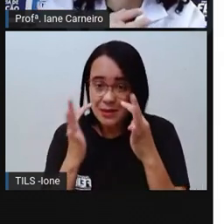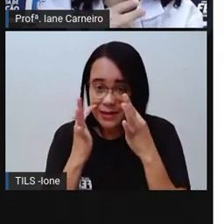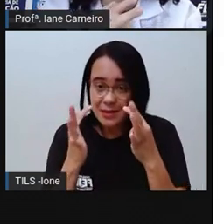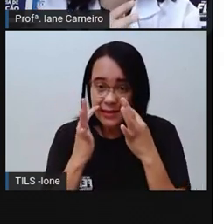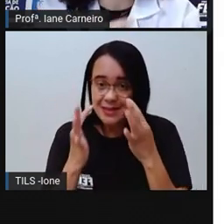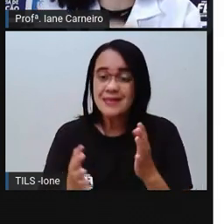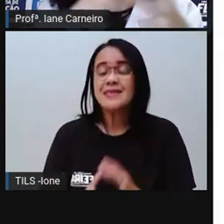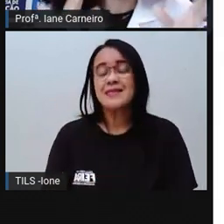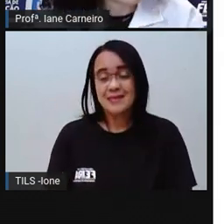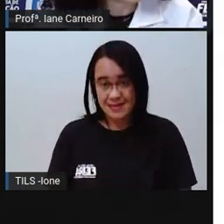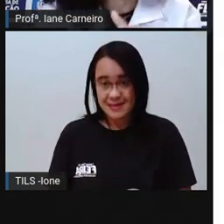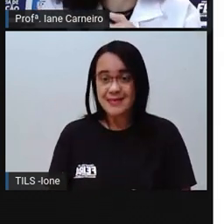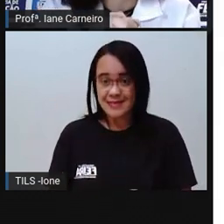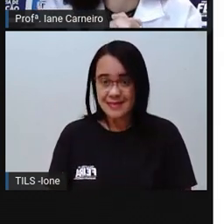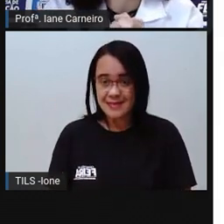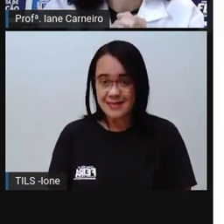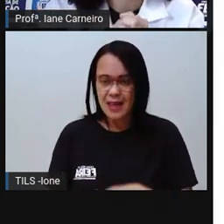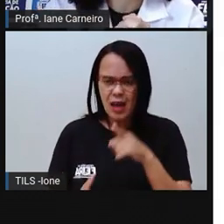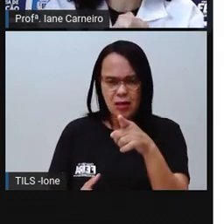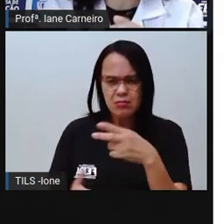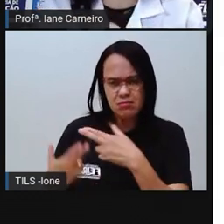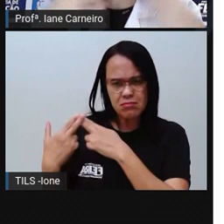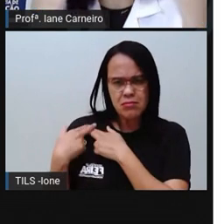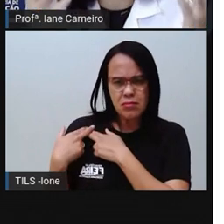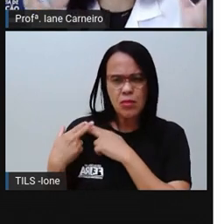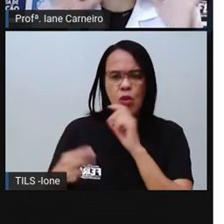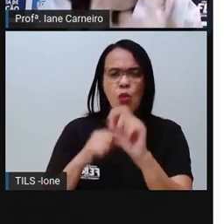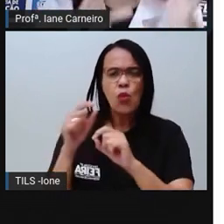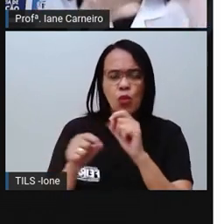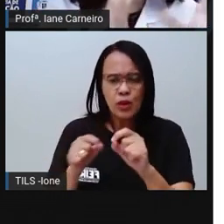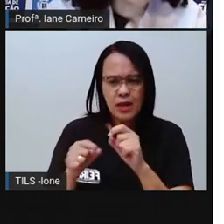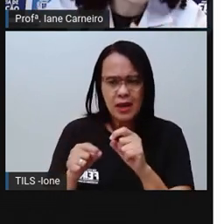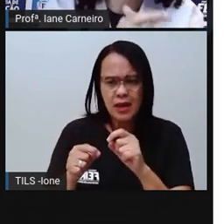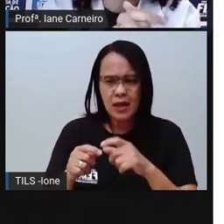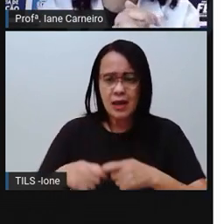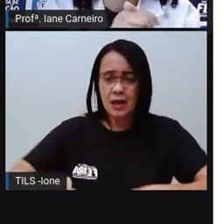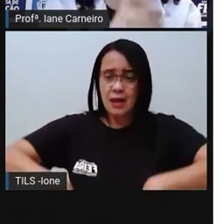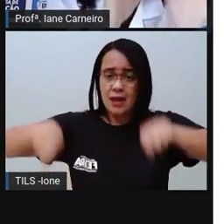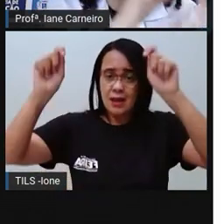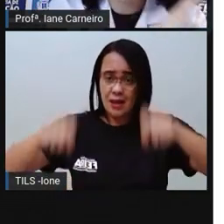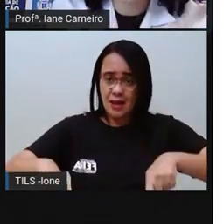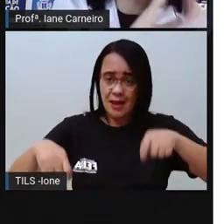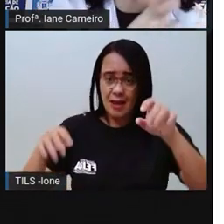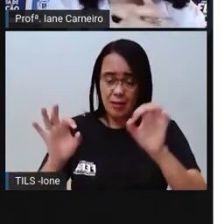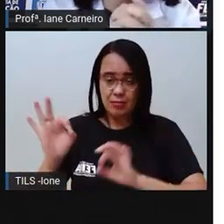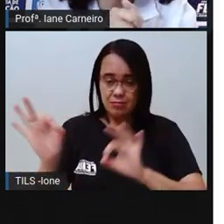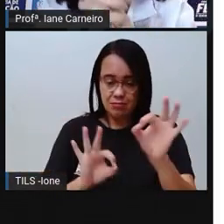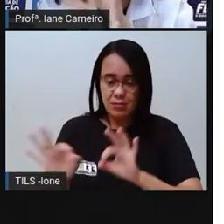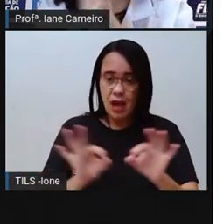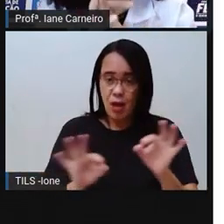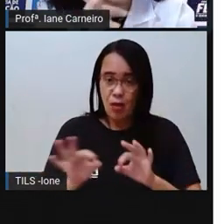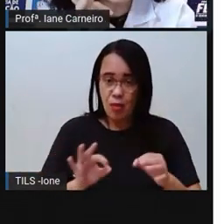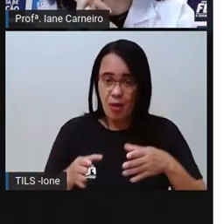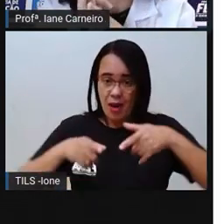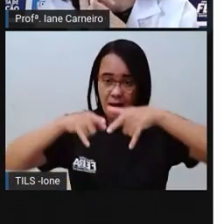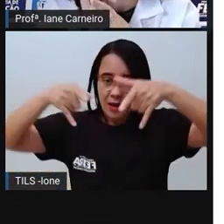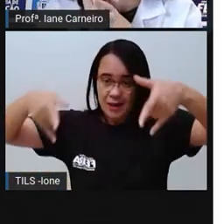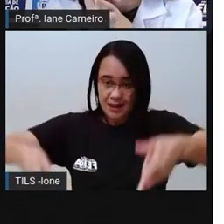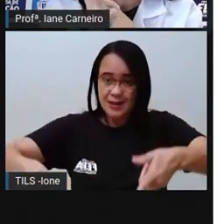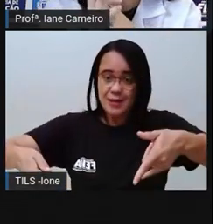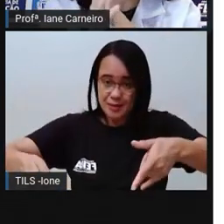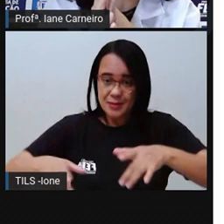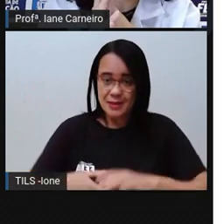é arrumar a sua cama, né? Ou é tirar a sua roupa suja, colocar para a mamãe lavar, o papai lavar?